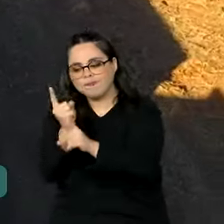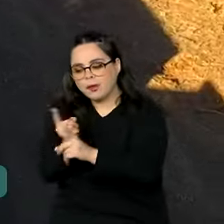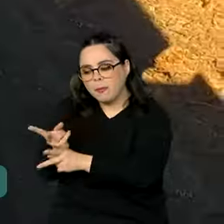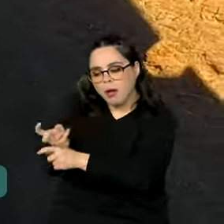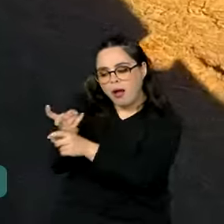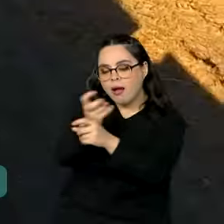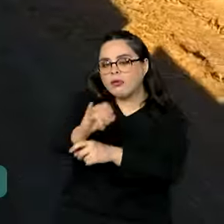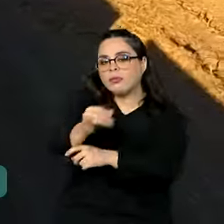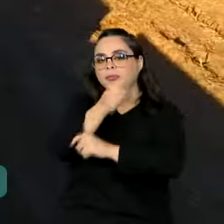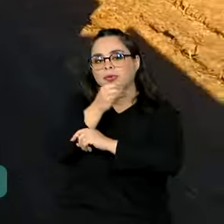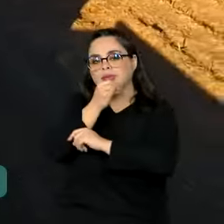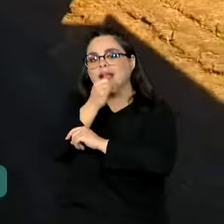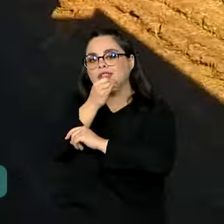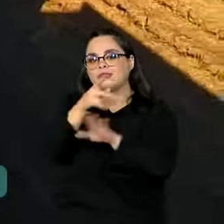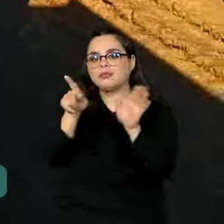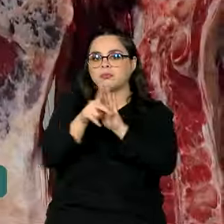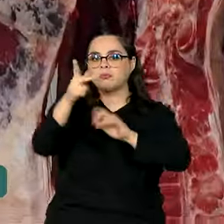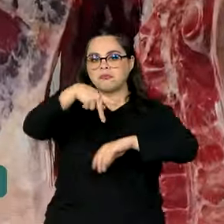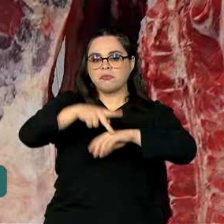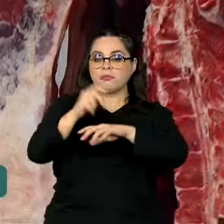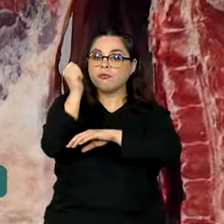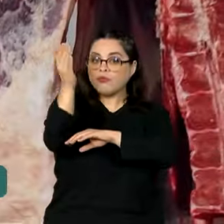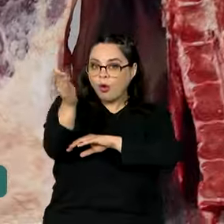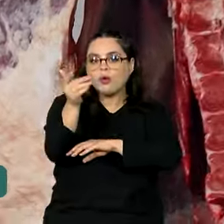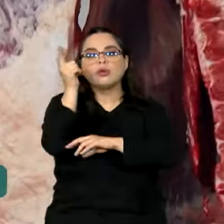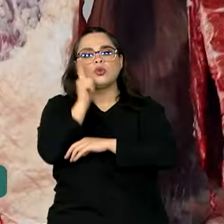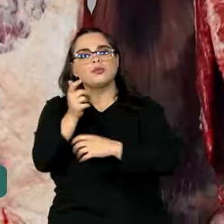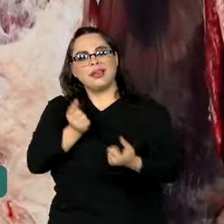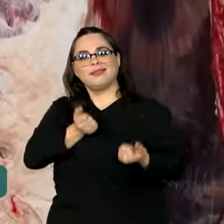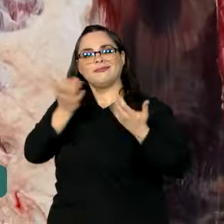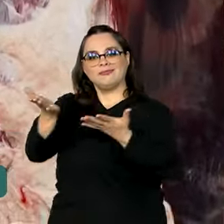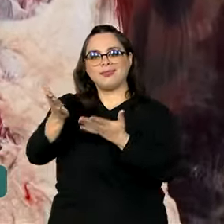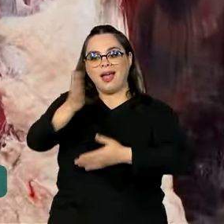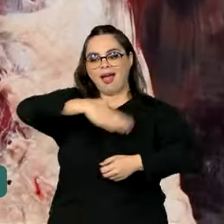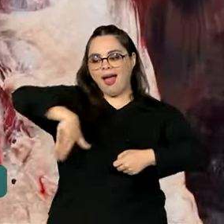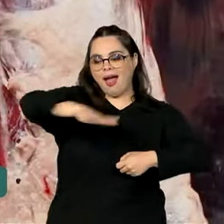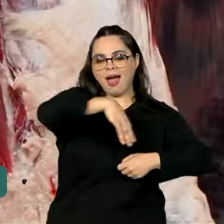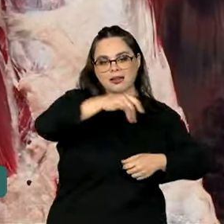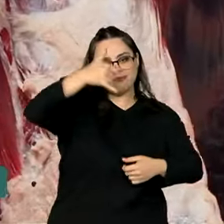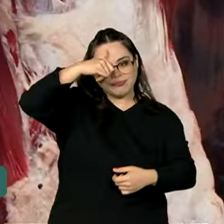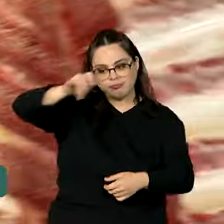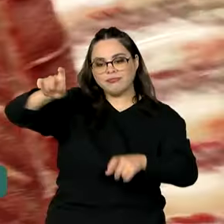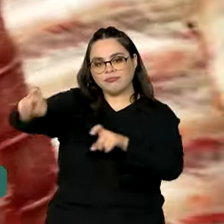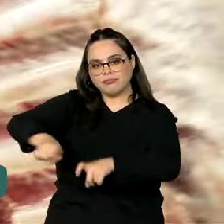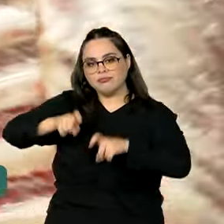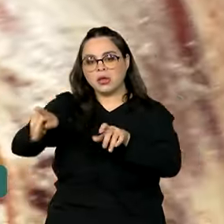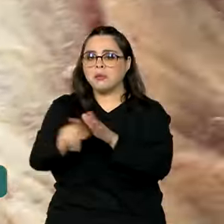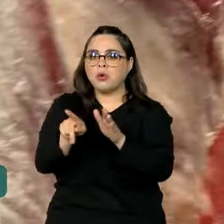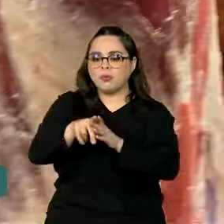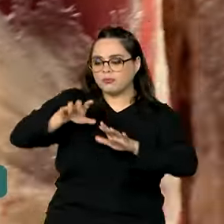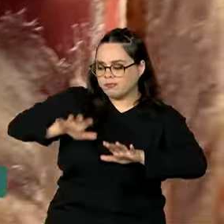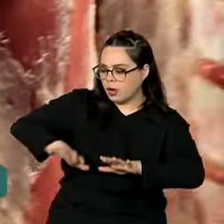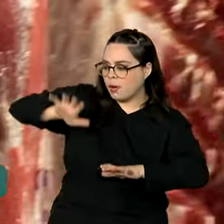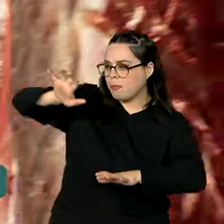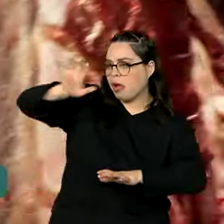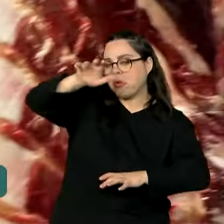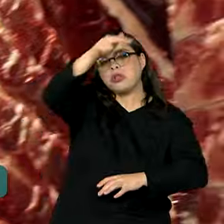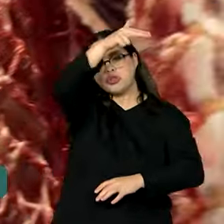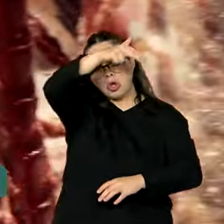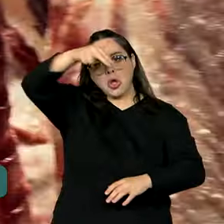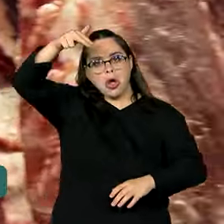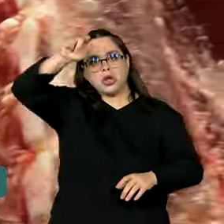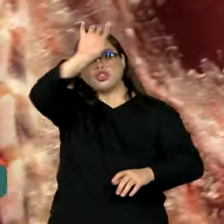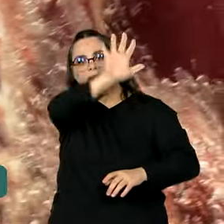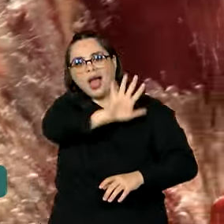caçar oportunidades no exterior para as outras cadeias do nosso agronegócio, cadeias regionais, inclusive, do norte e do nordeste,